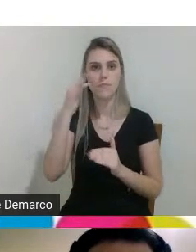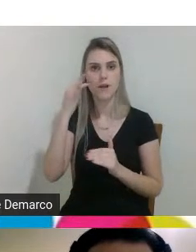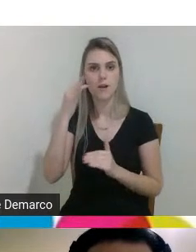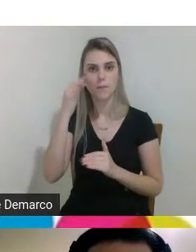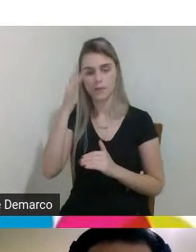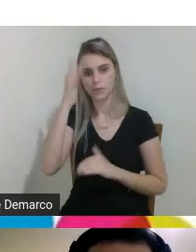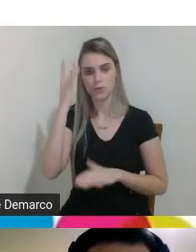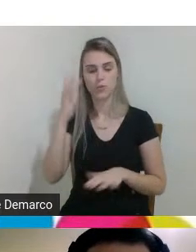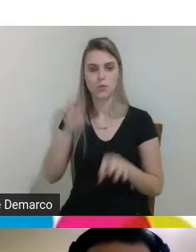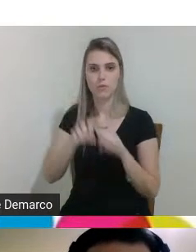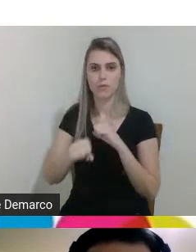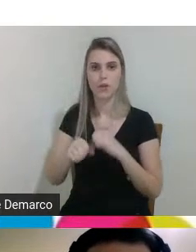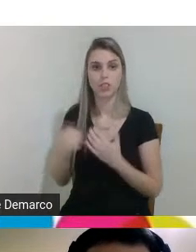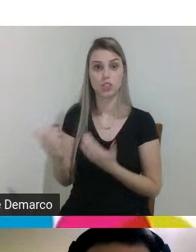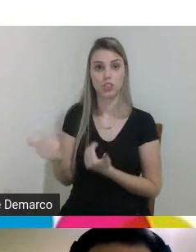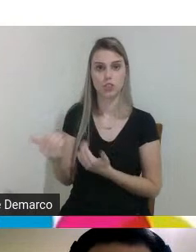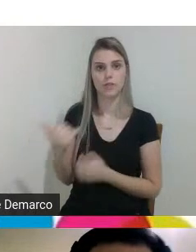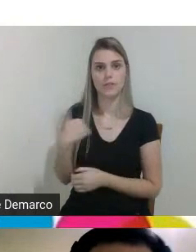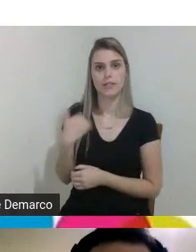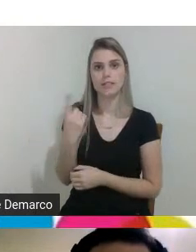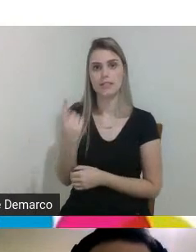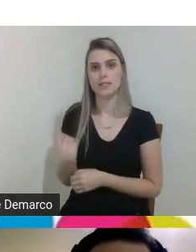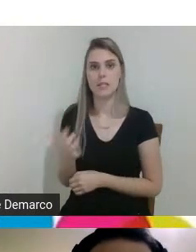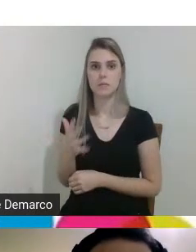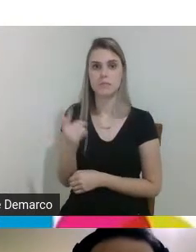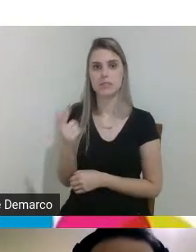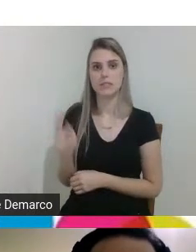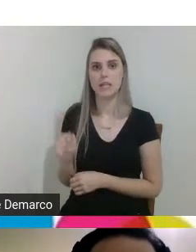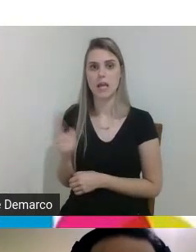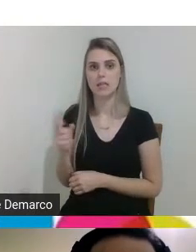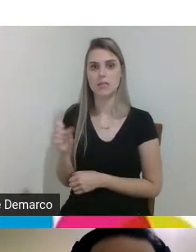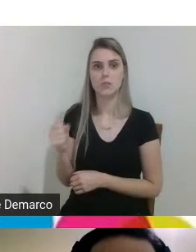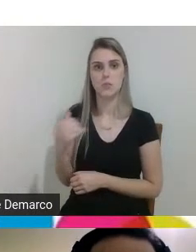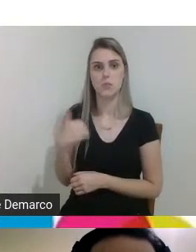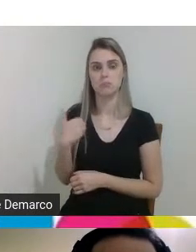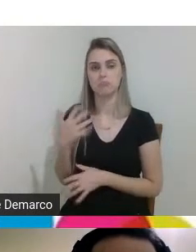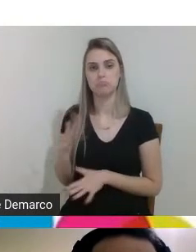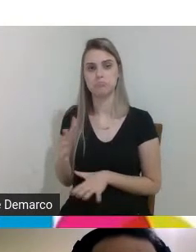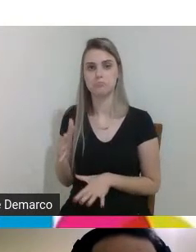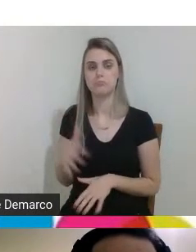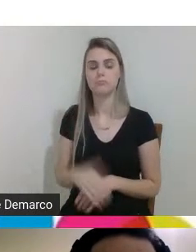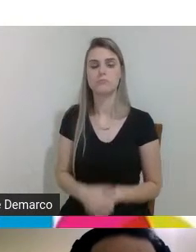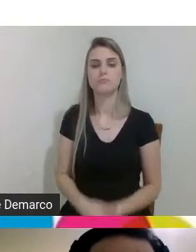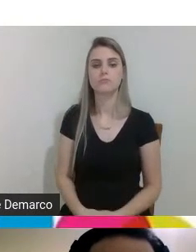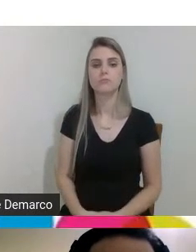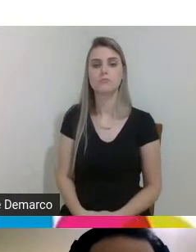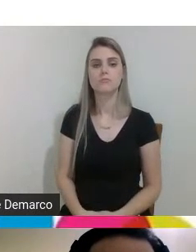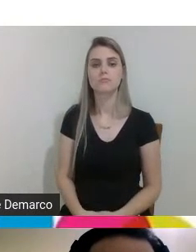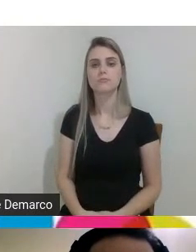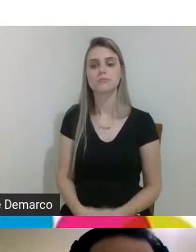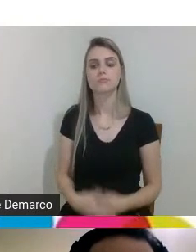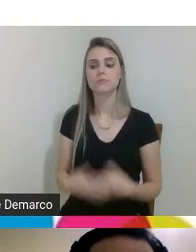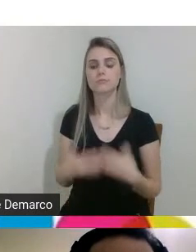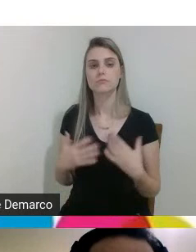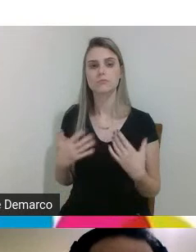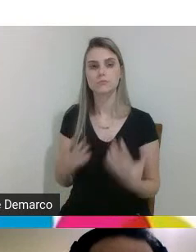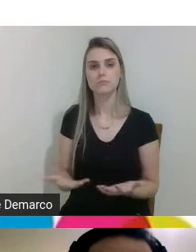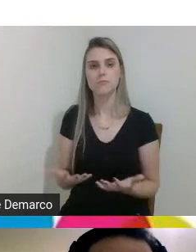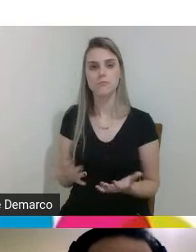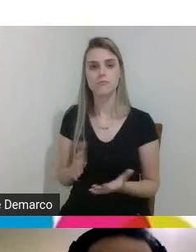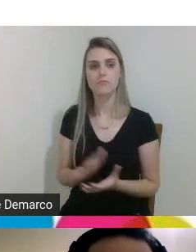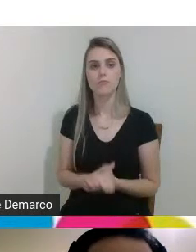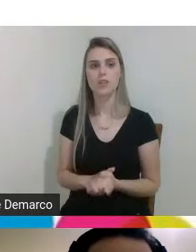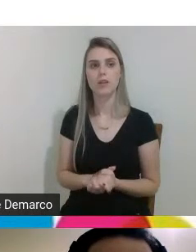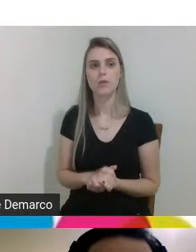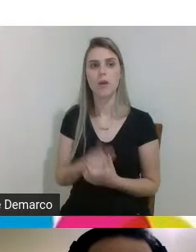jovens de 16 17 18 anos no máximo então eles são são um